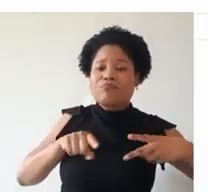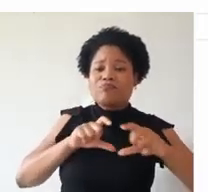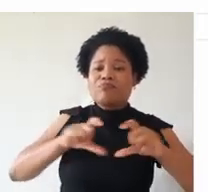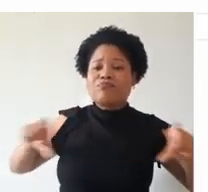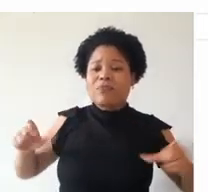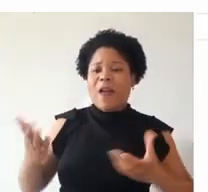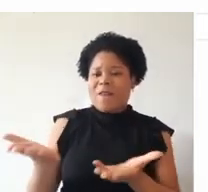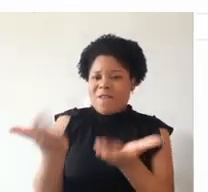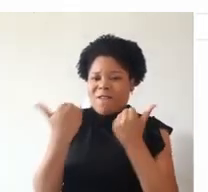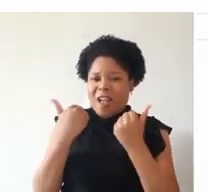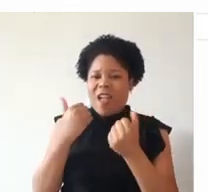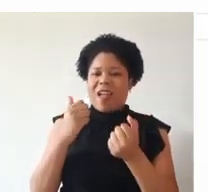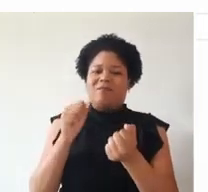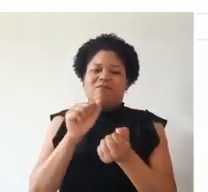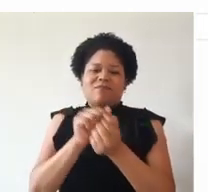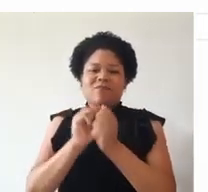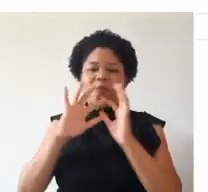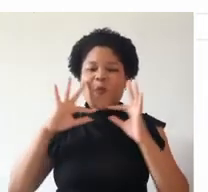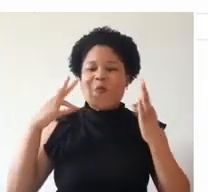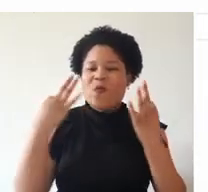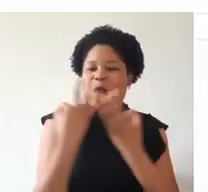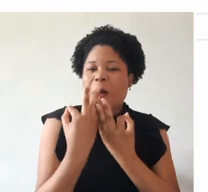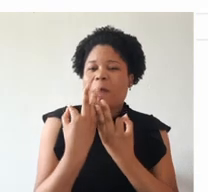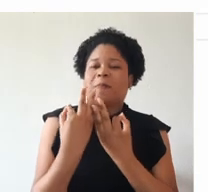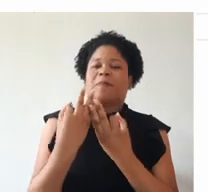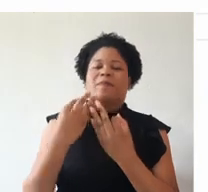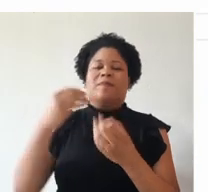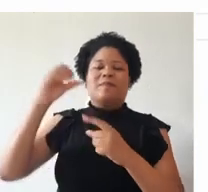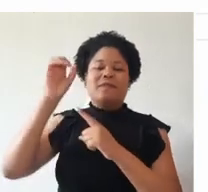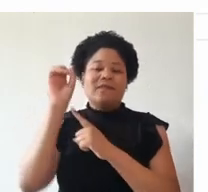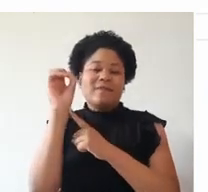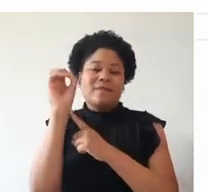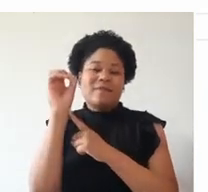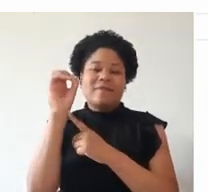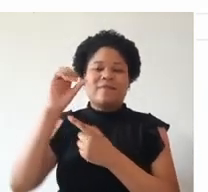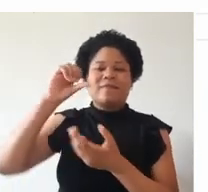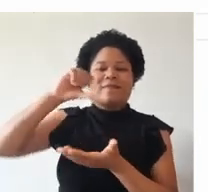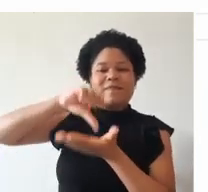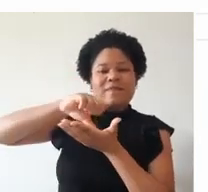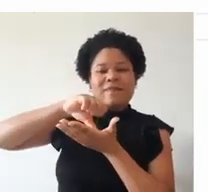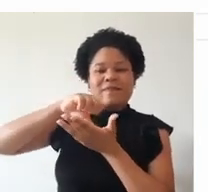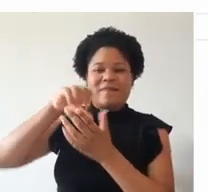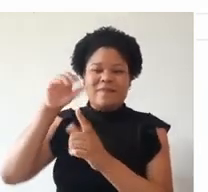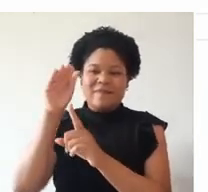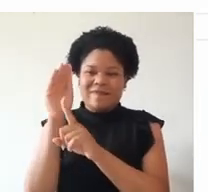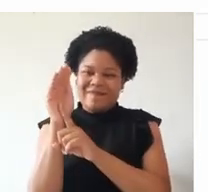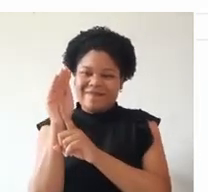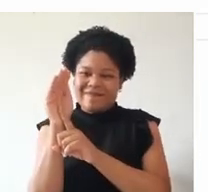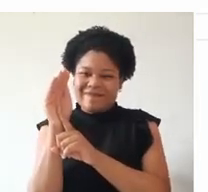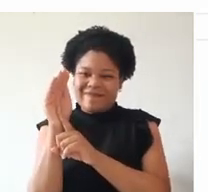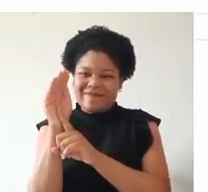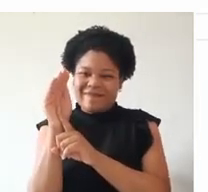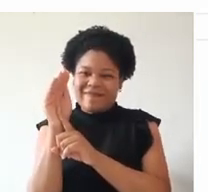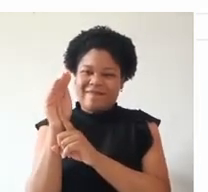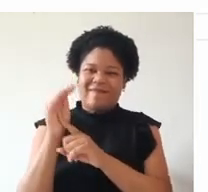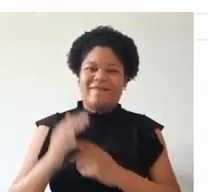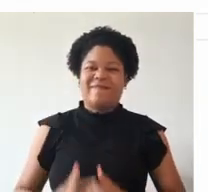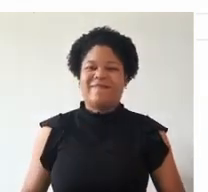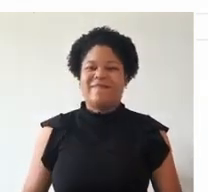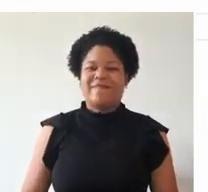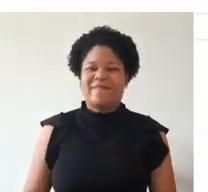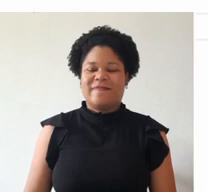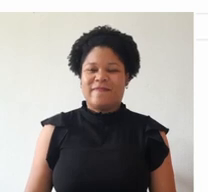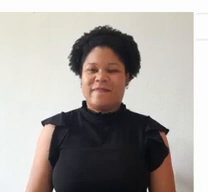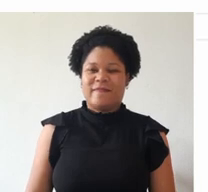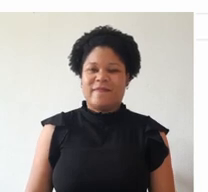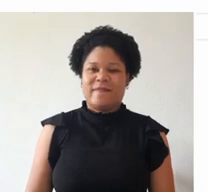abaixo e venha fazer parte da família do Instituto Federal de Minas Gerais, Campos São João Evangelista.